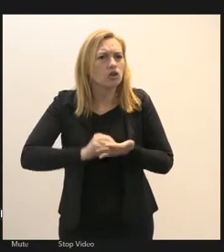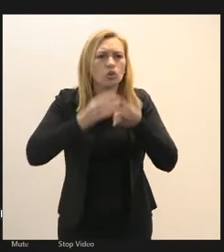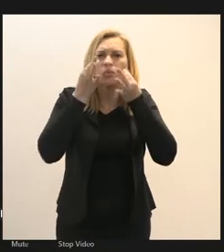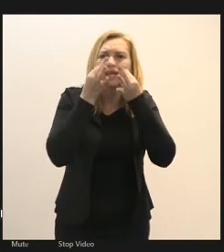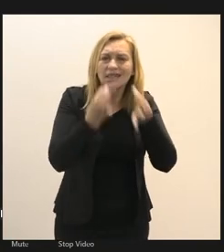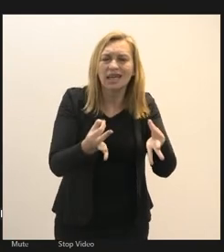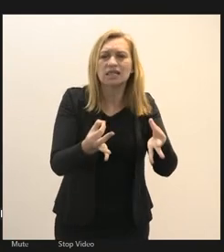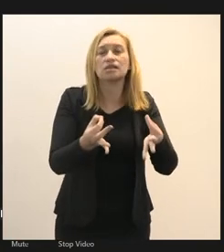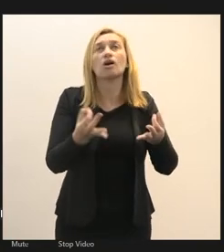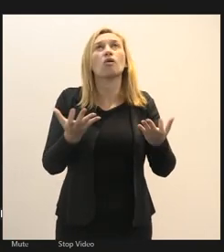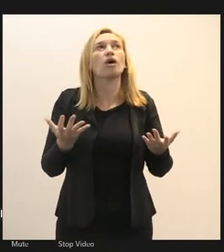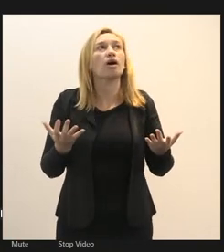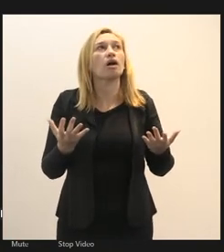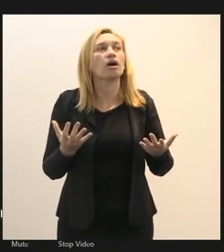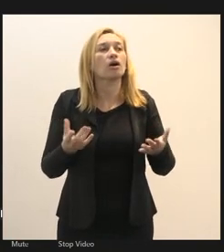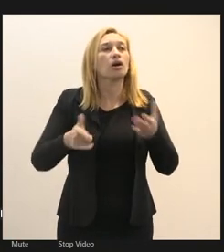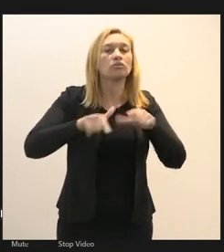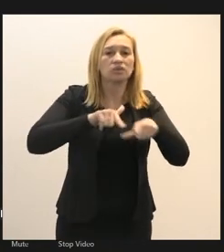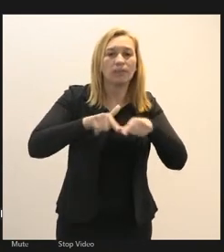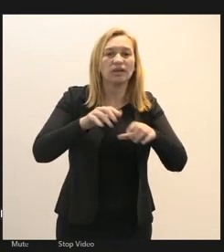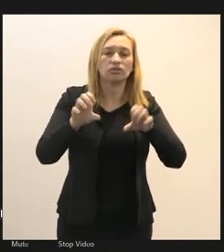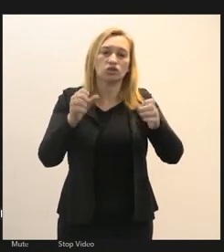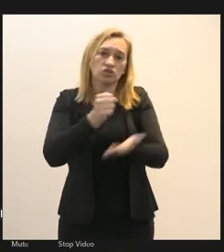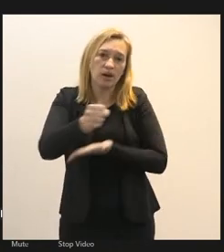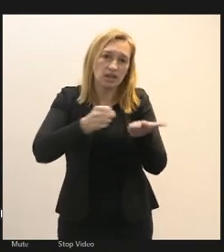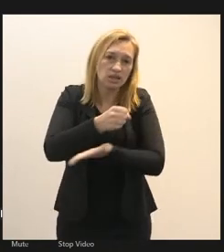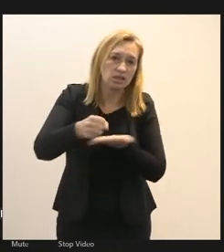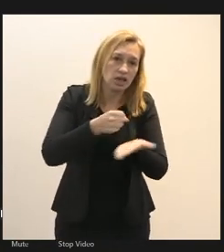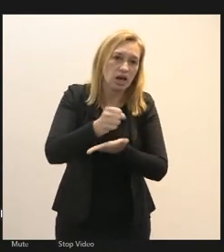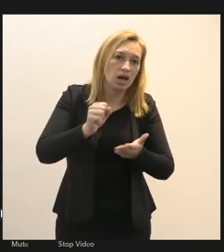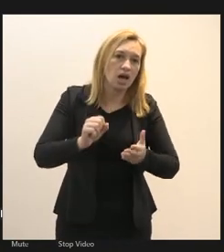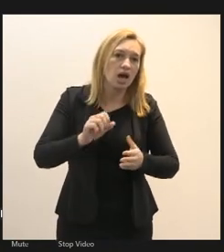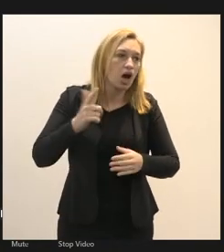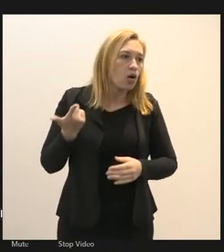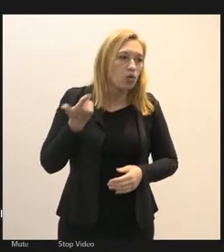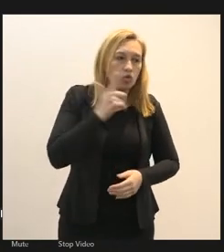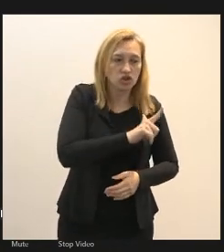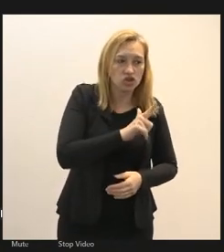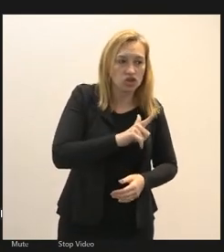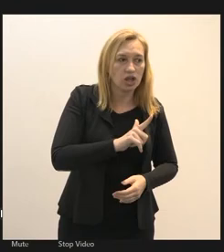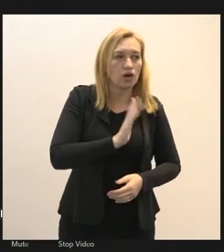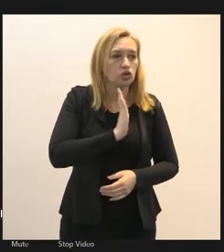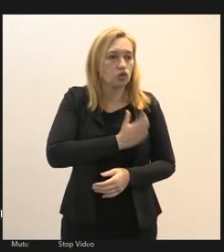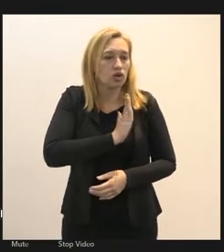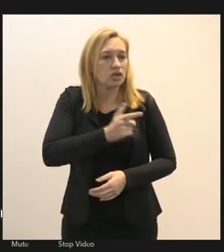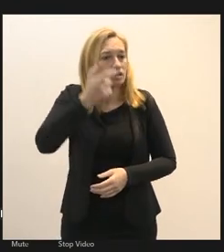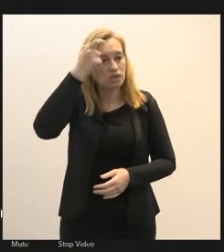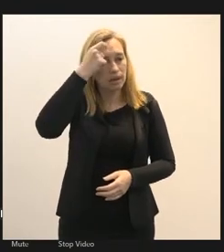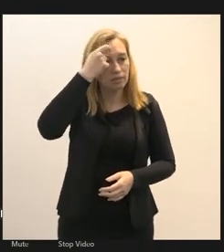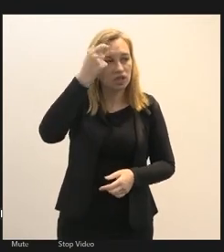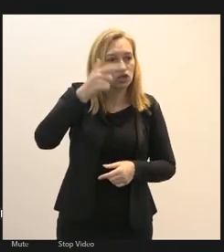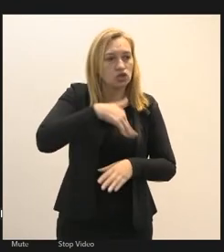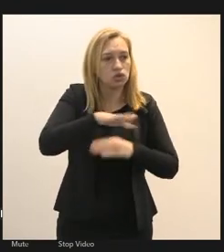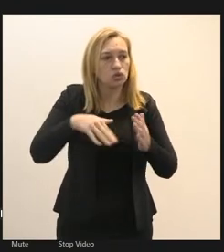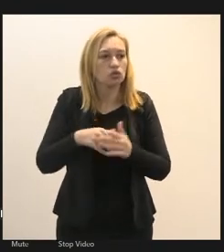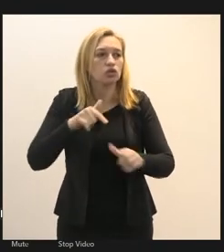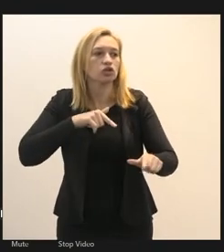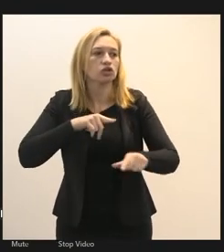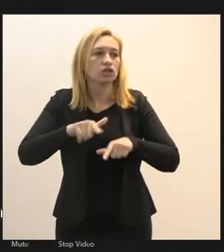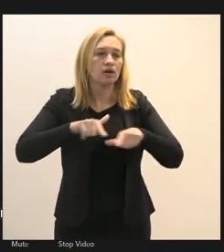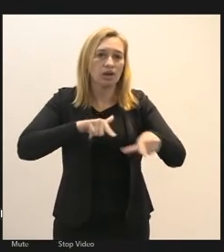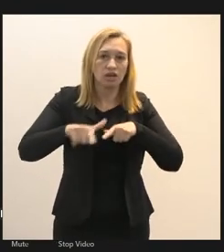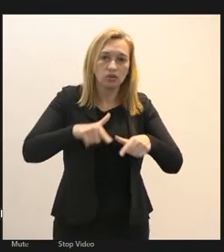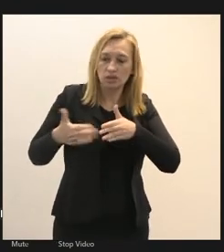ao trabalho de base a reconquistar os corações e as mentes desses trabalhadores a se aproximar